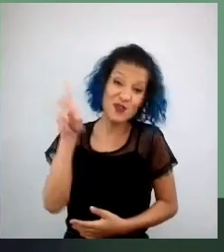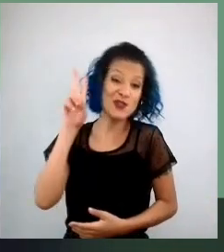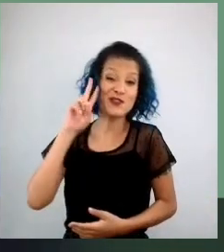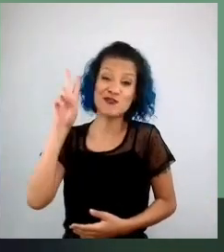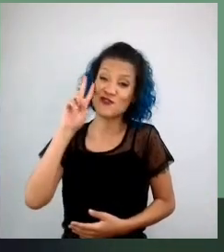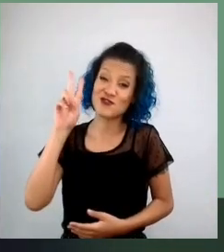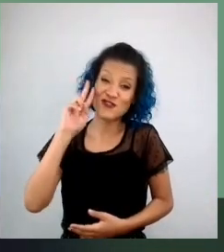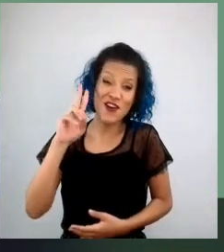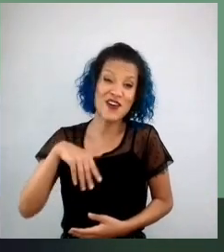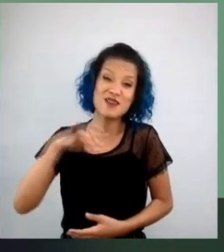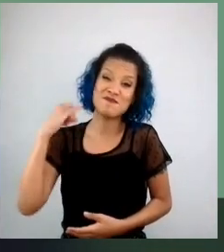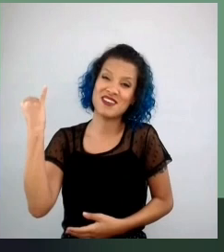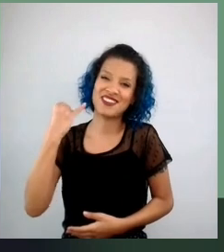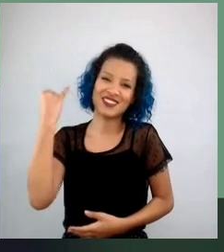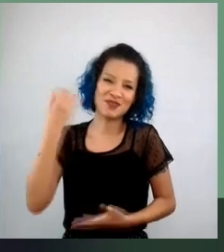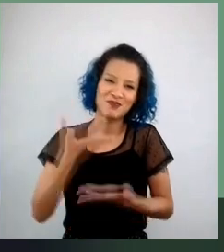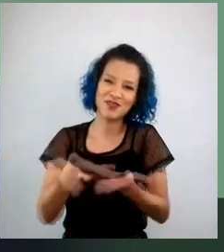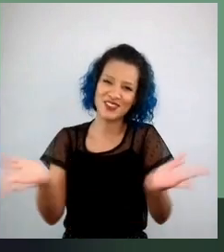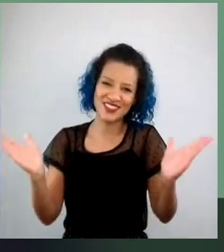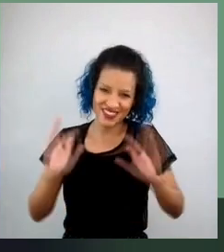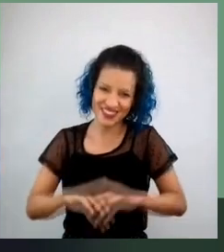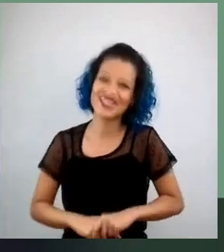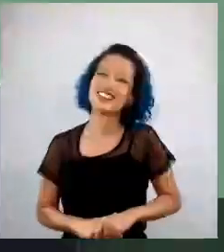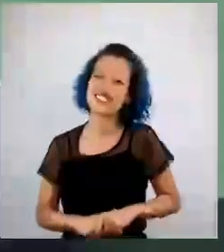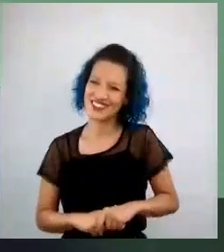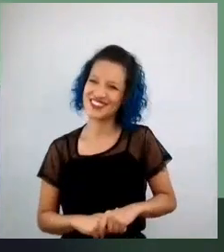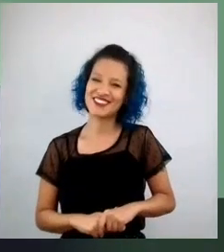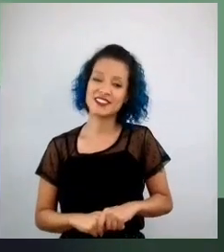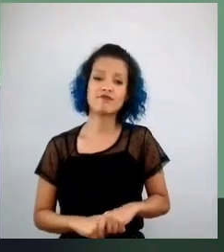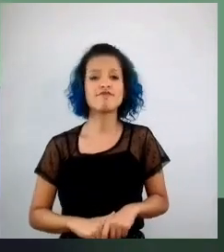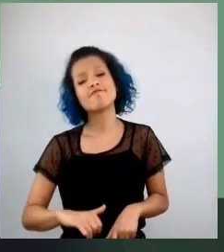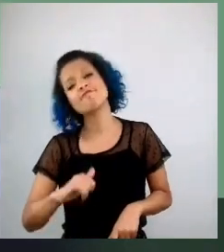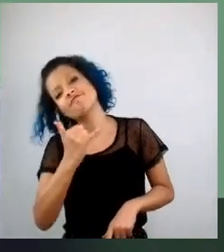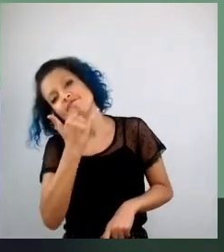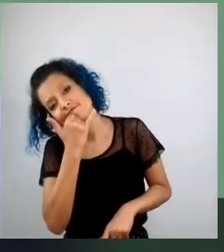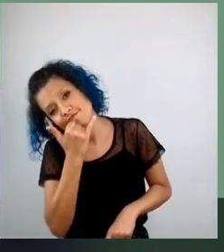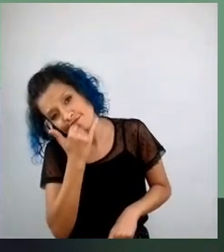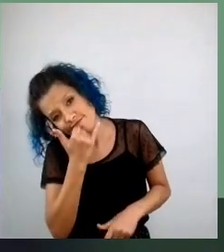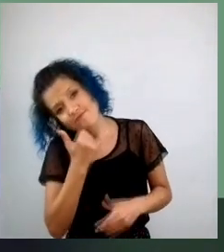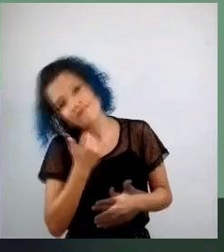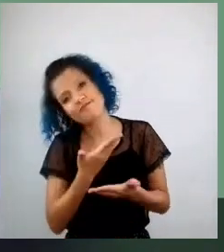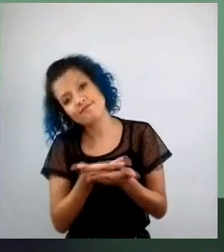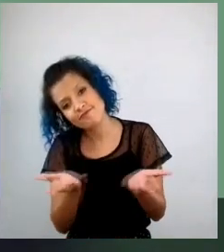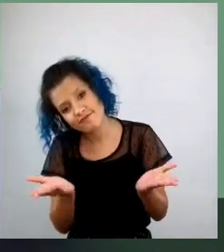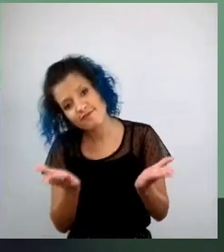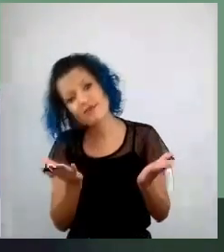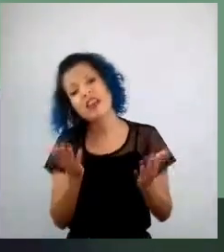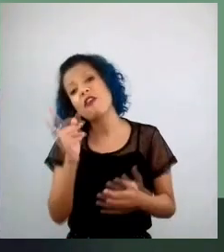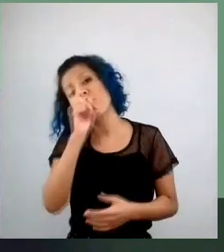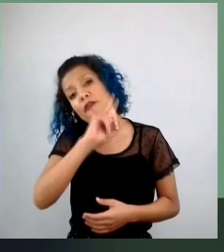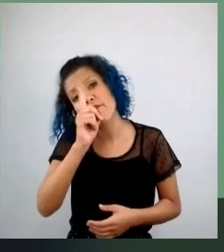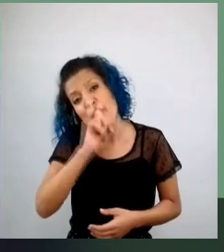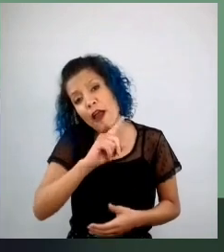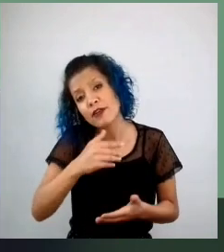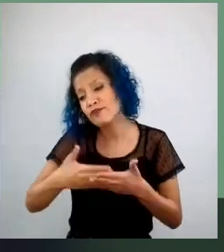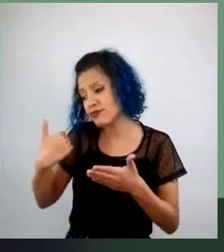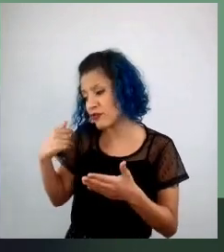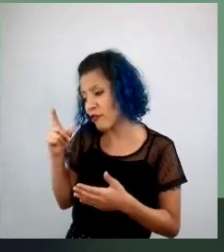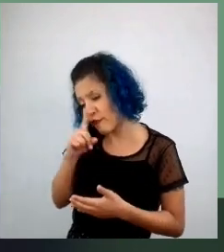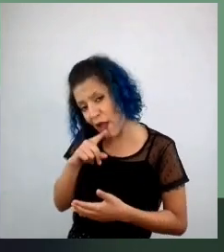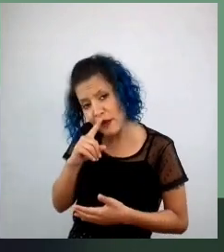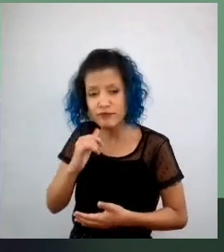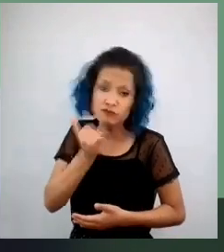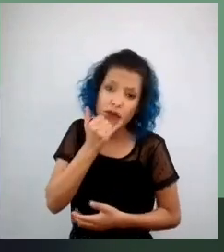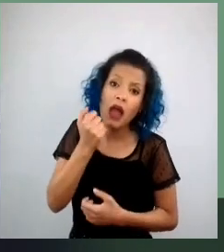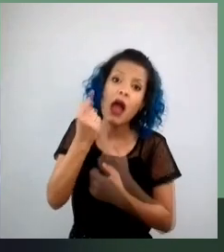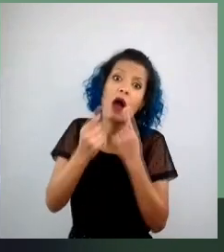importante de todas, né, eu queria pedir desculpas para aqueles com quem eu falhei, que com certeza teve encontros que não foram tão